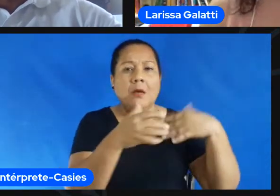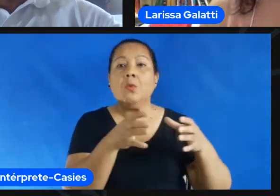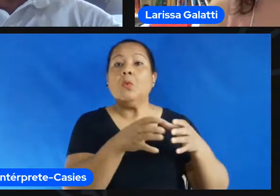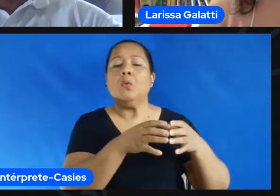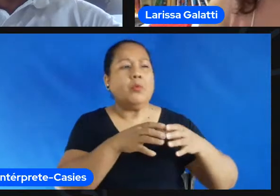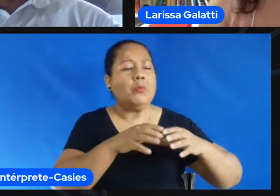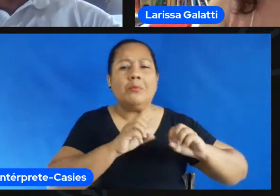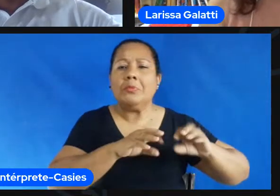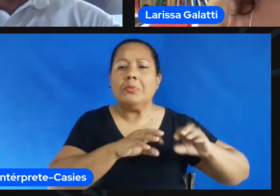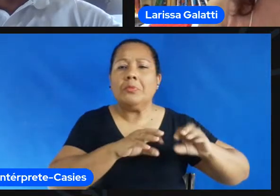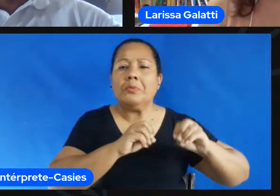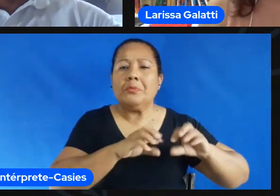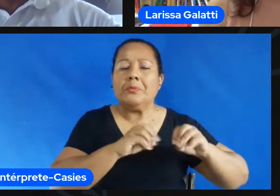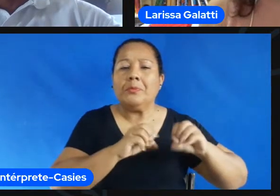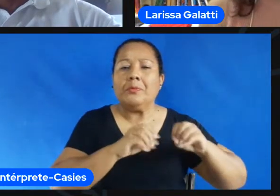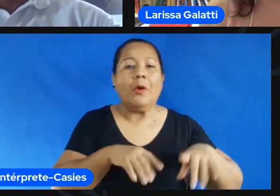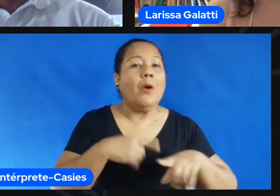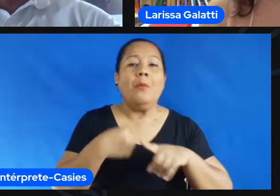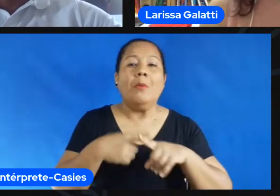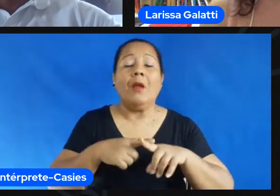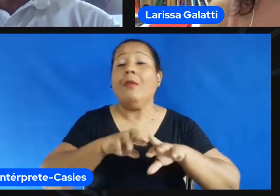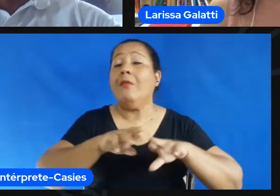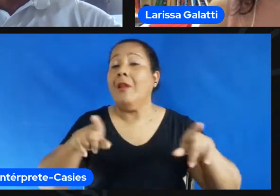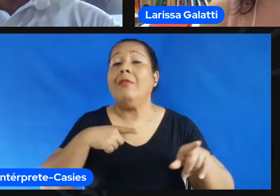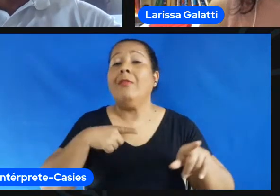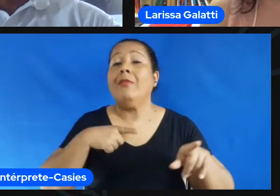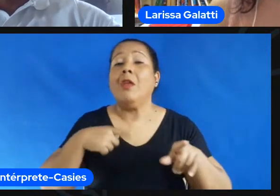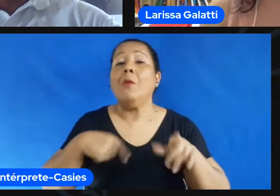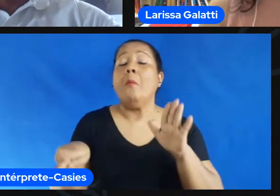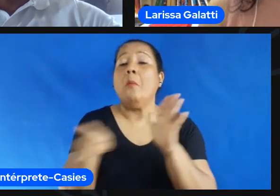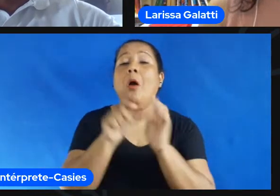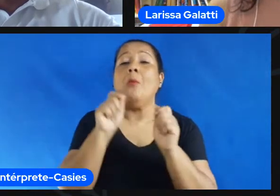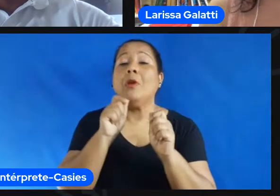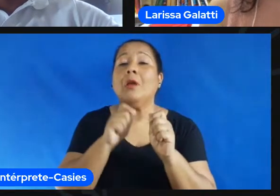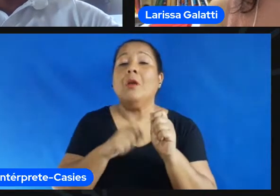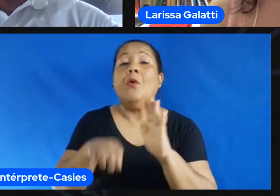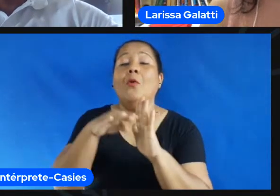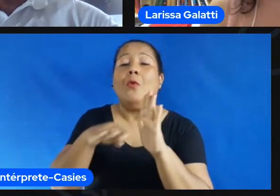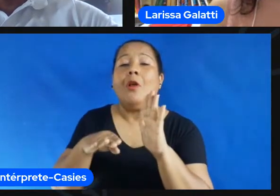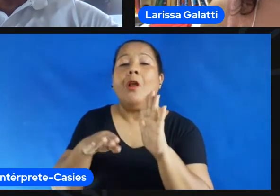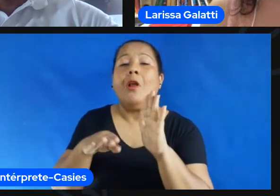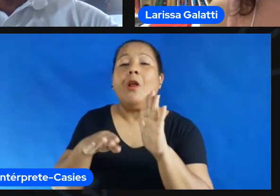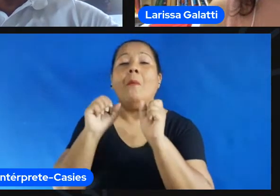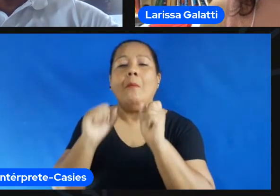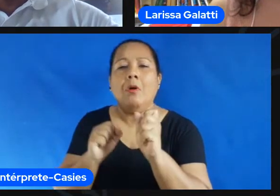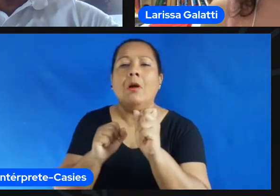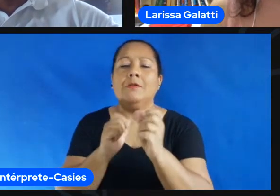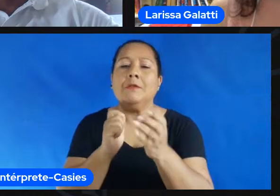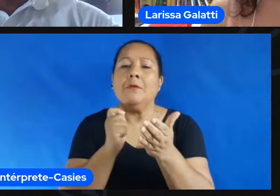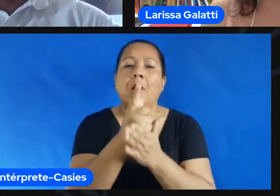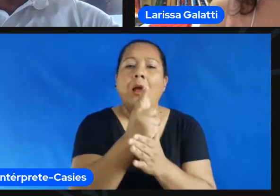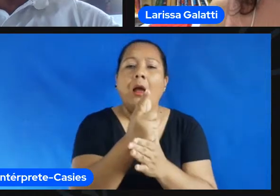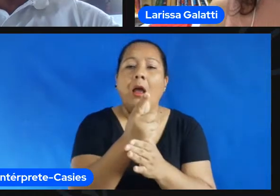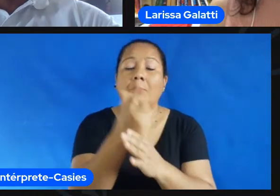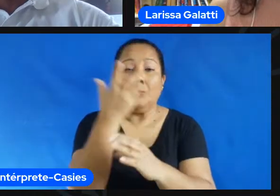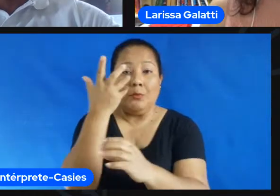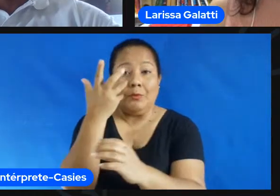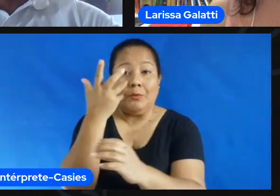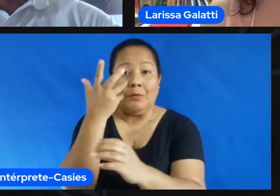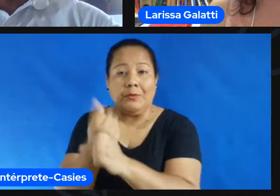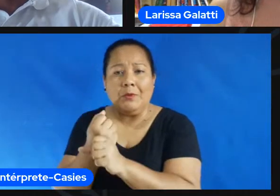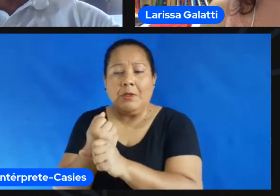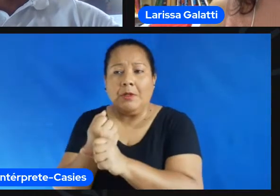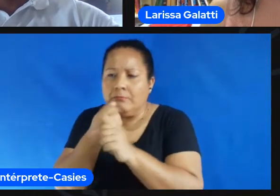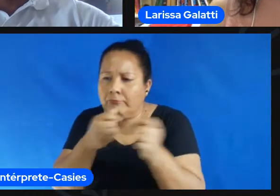né que você compra e pode assistir quantas vezes quiser com 70 horas de formação né então são iniciativas que a gente vai vendo e